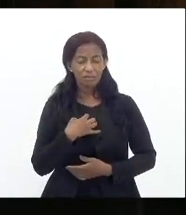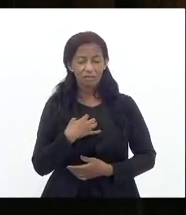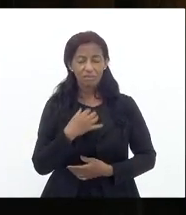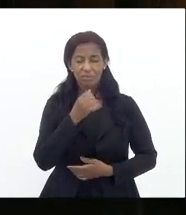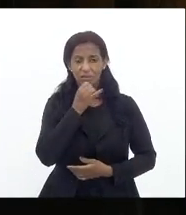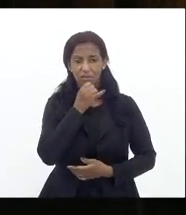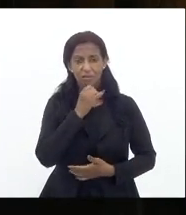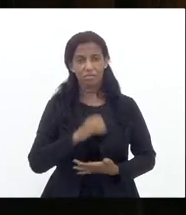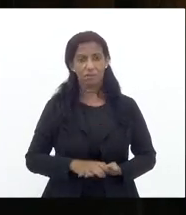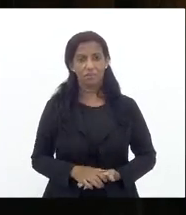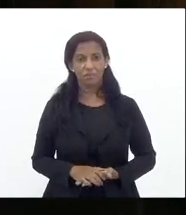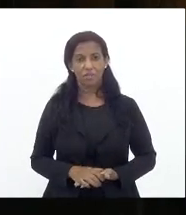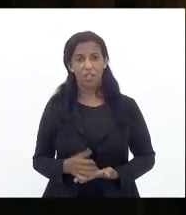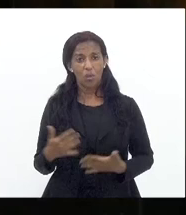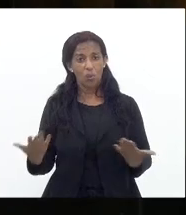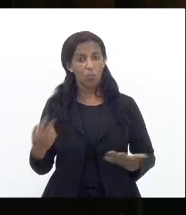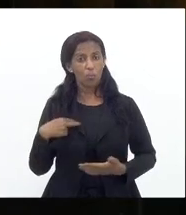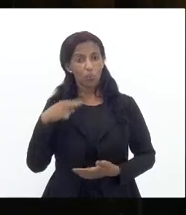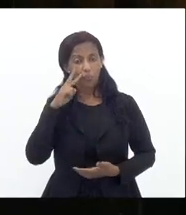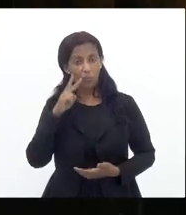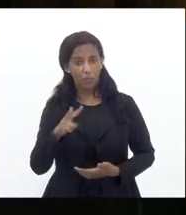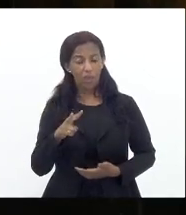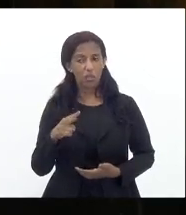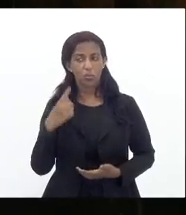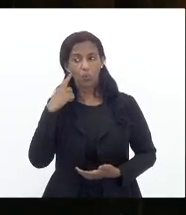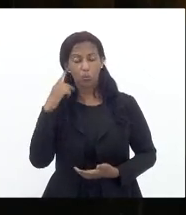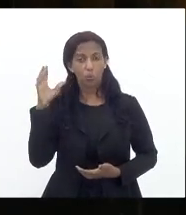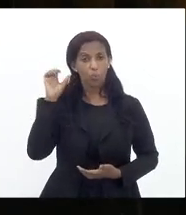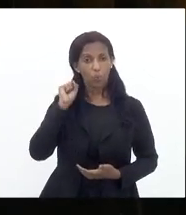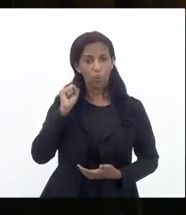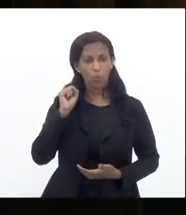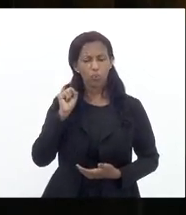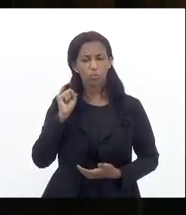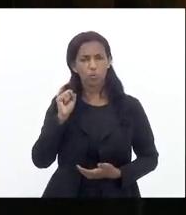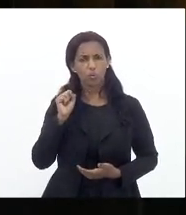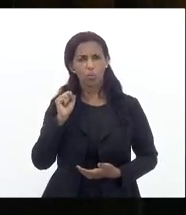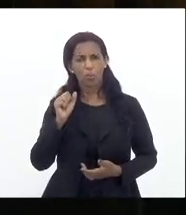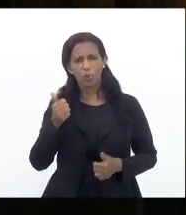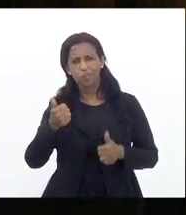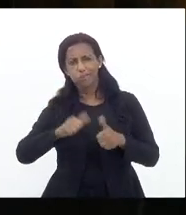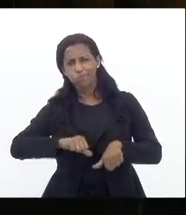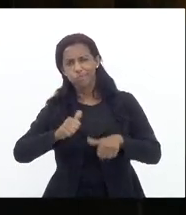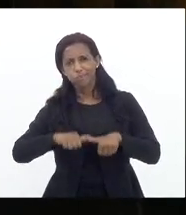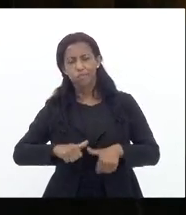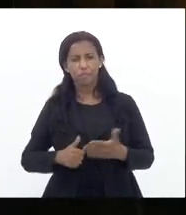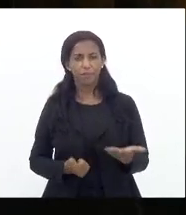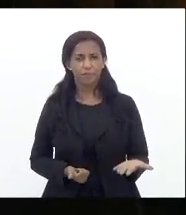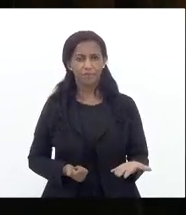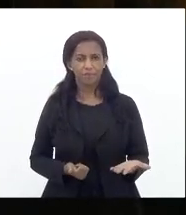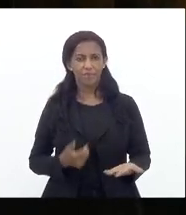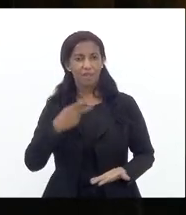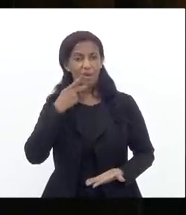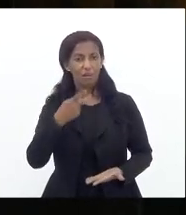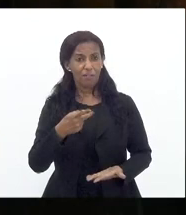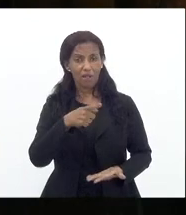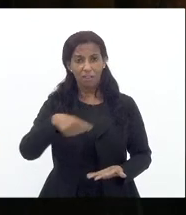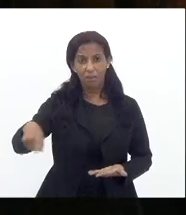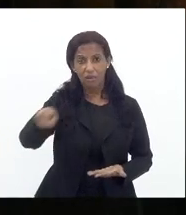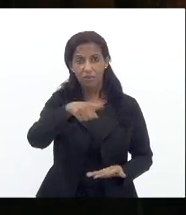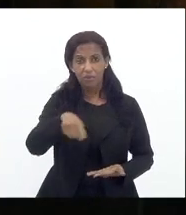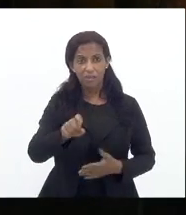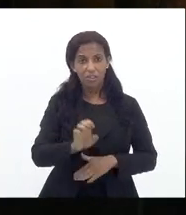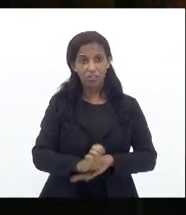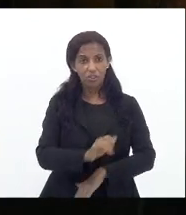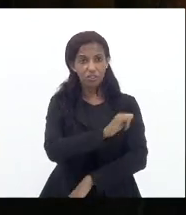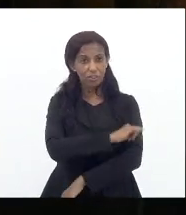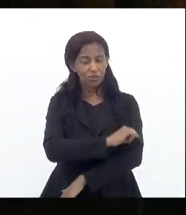quando eu vejo quando ouço um diagnóstico como esse a dizer vocês aí do estado